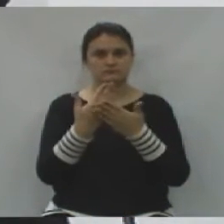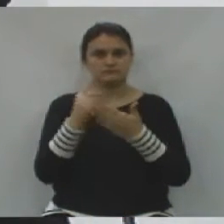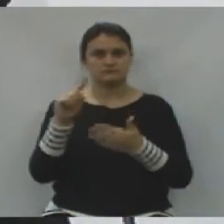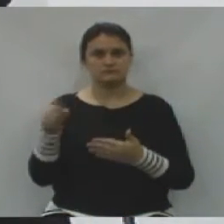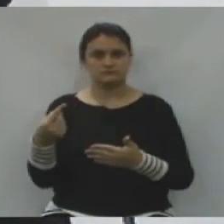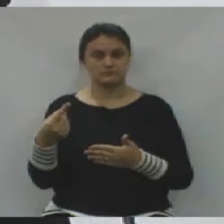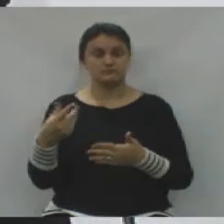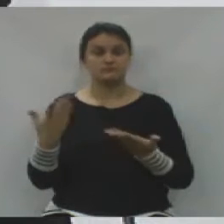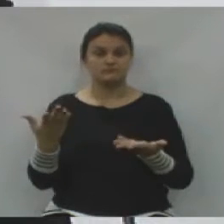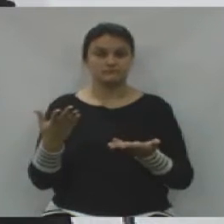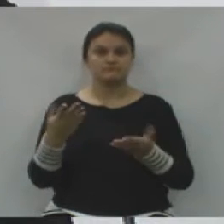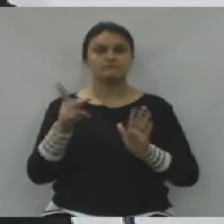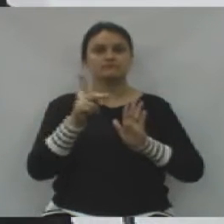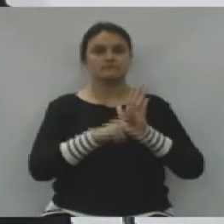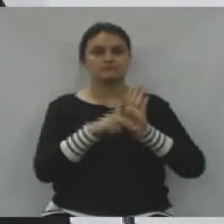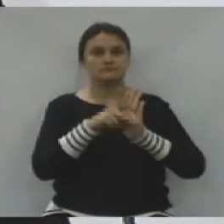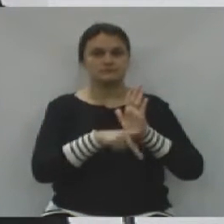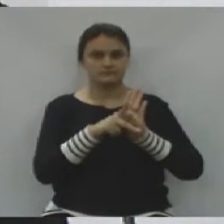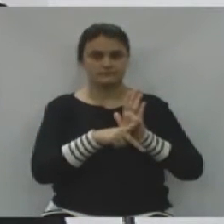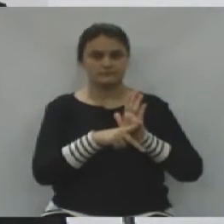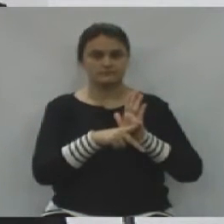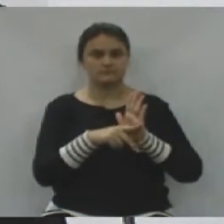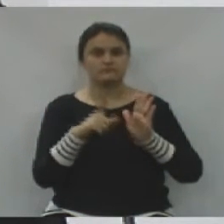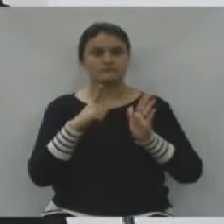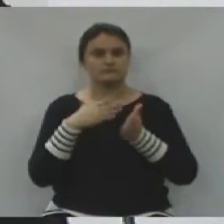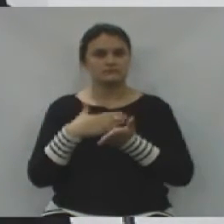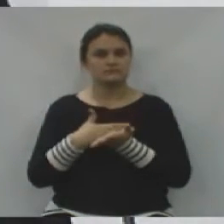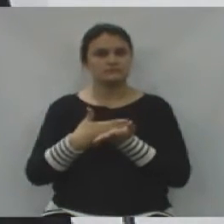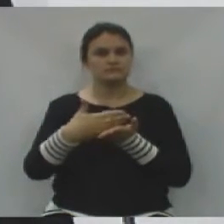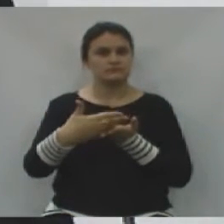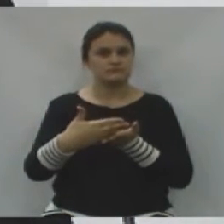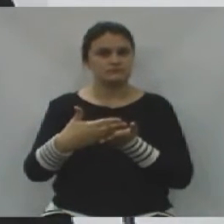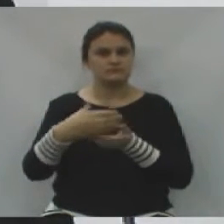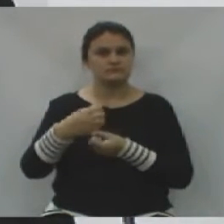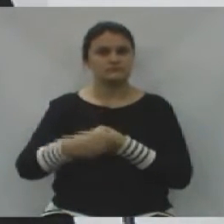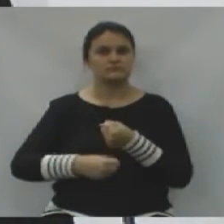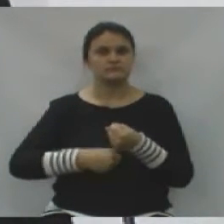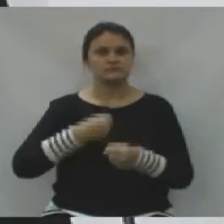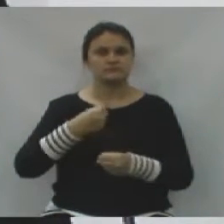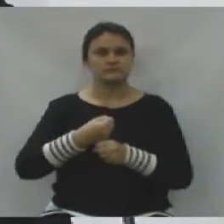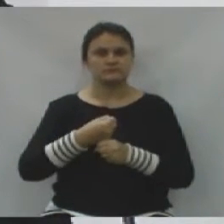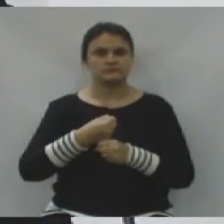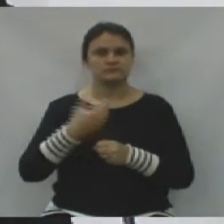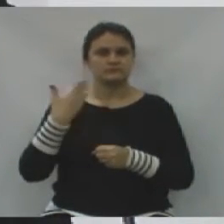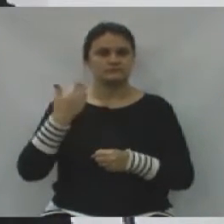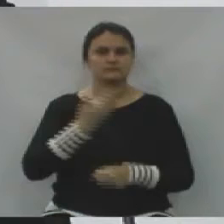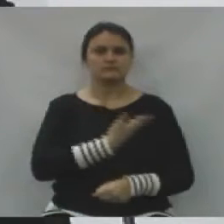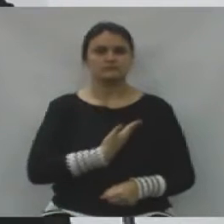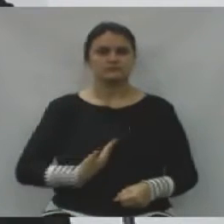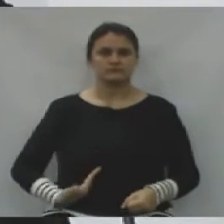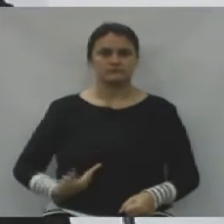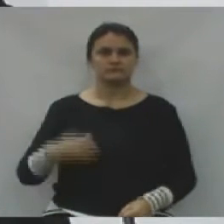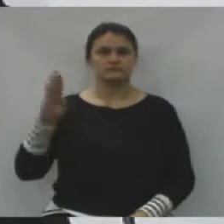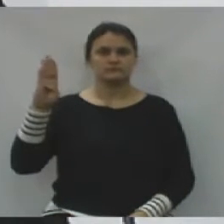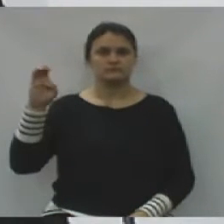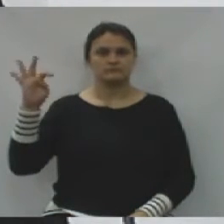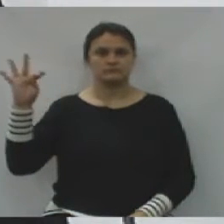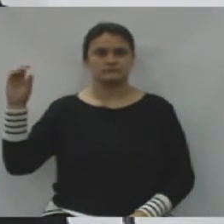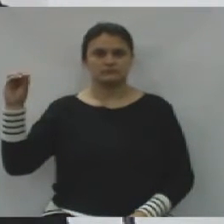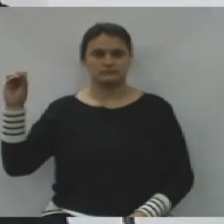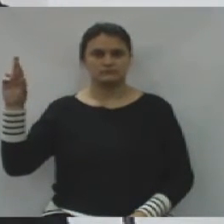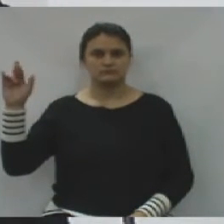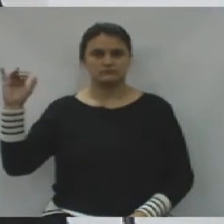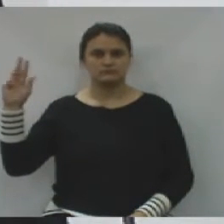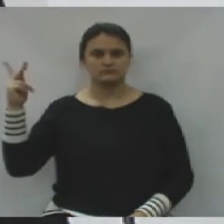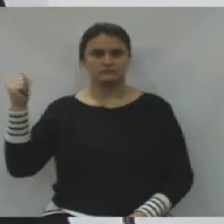Pois é, projetos como esses tiveram início, já no início do governo Beto Riche. Antes nós chamávamos de